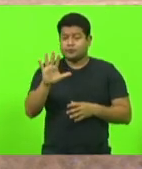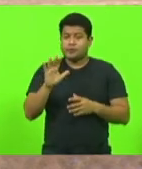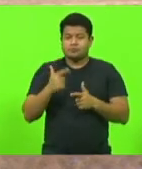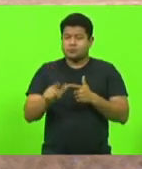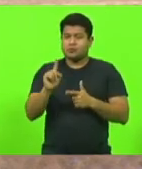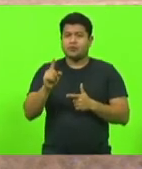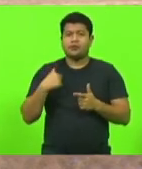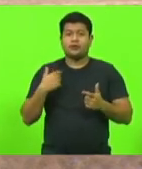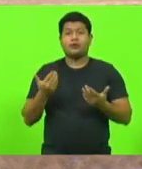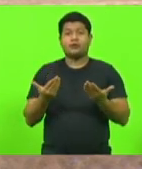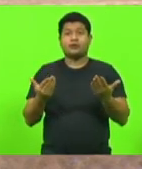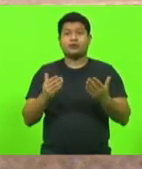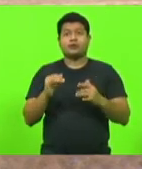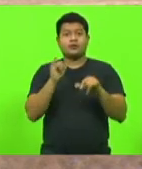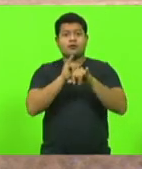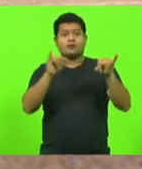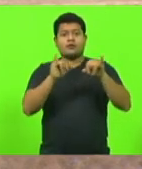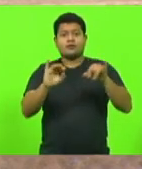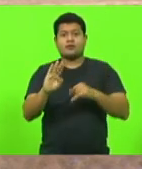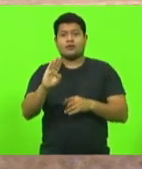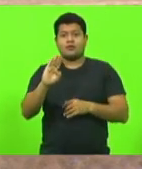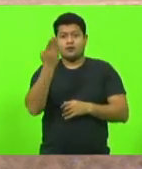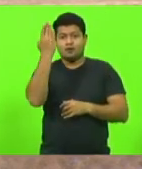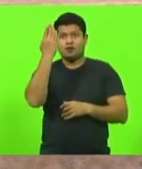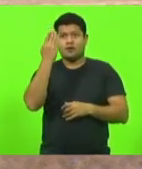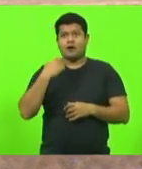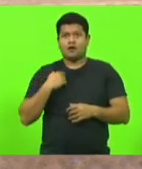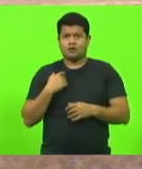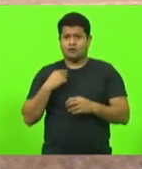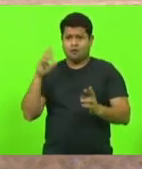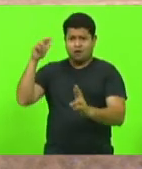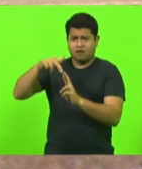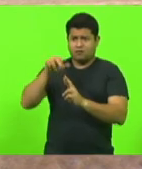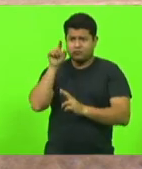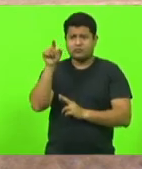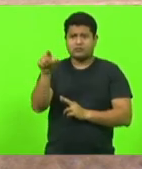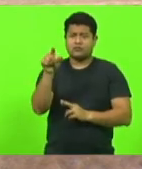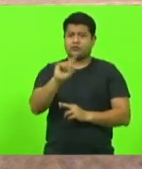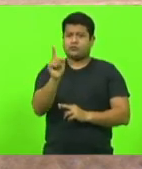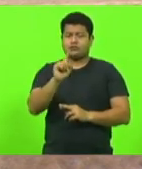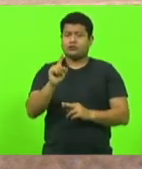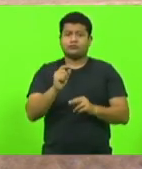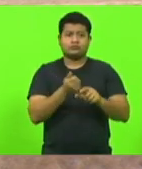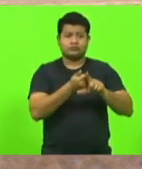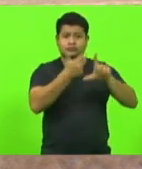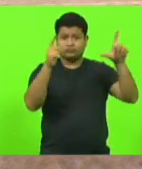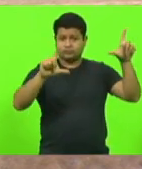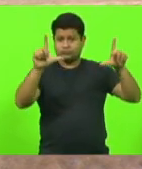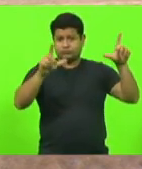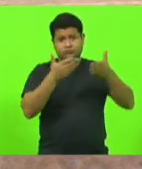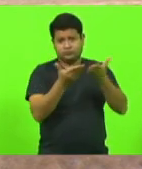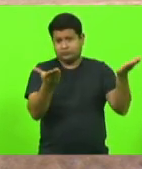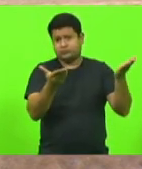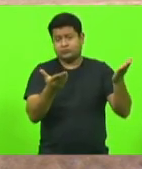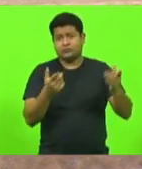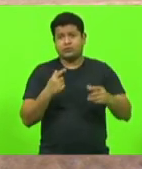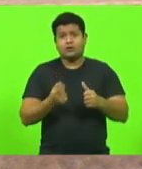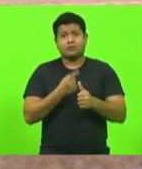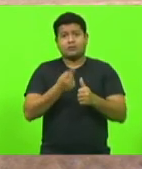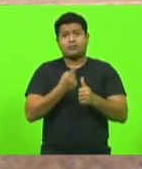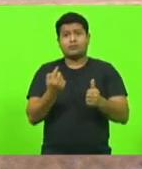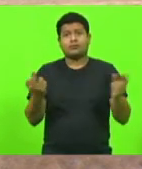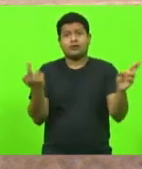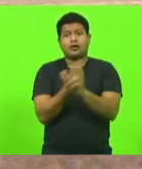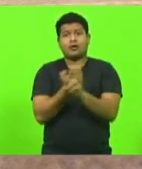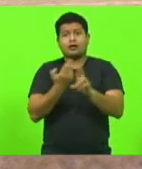as fake news, eu não estou me referindo ao deputado, eu estou referindo à mídia, primeiro que eles relacionaram